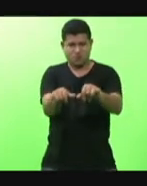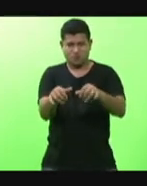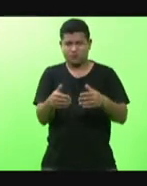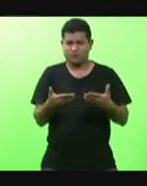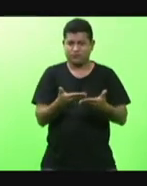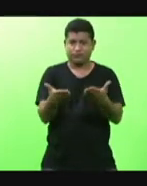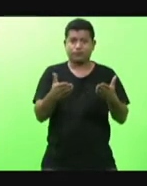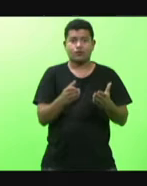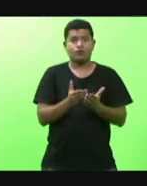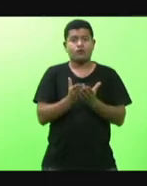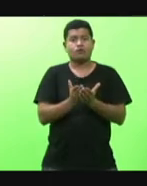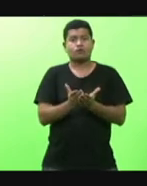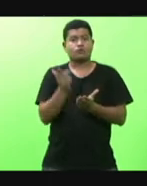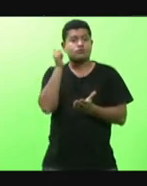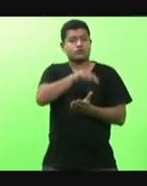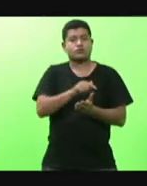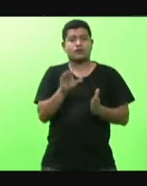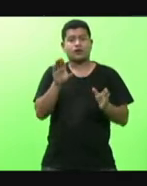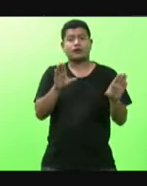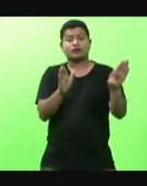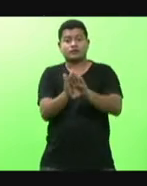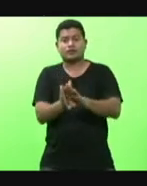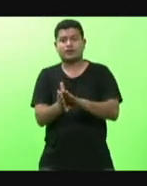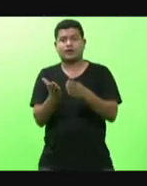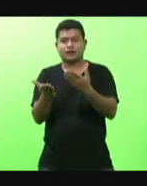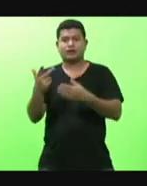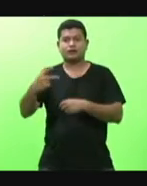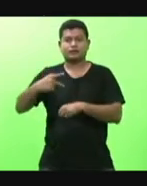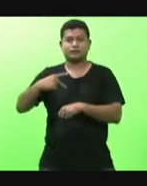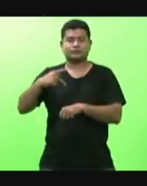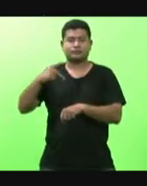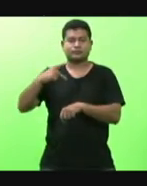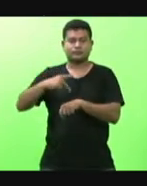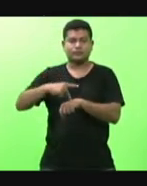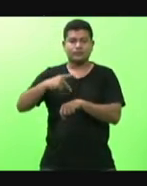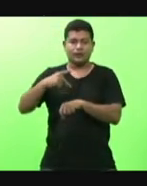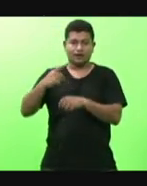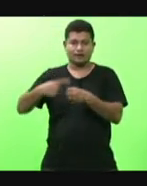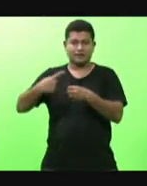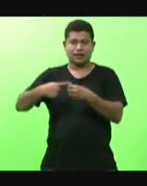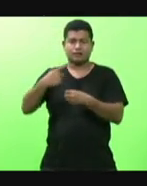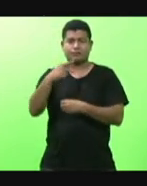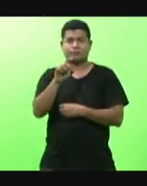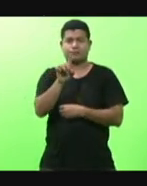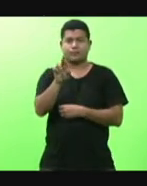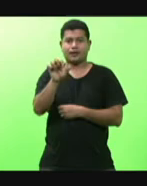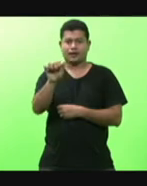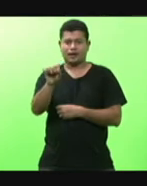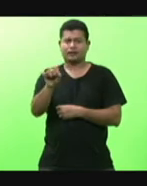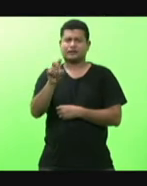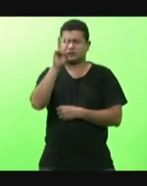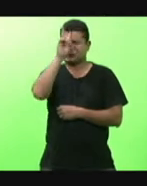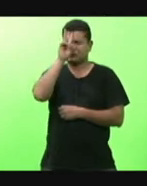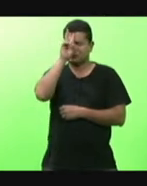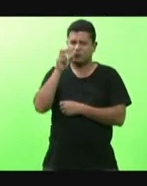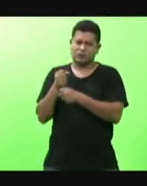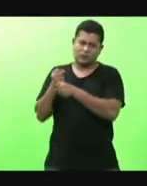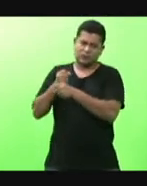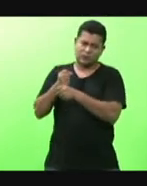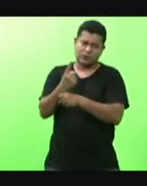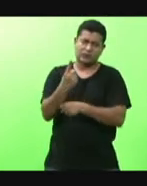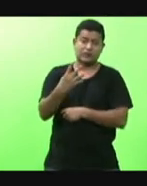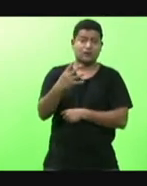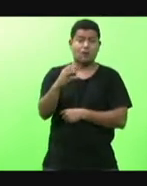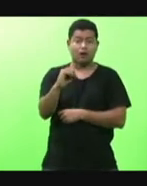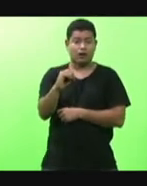a sede de hoje Pedras Grandes é uma história de 144 anos atrás que se originou